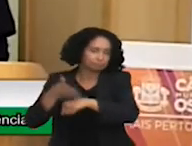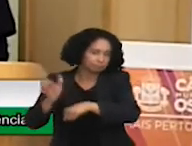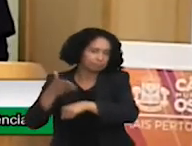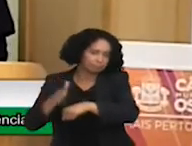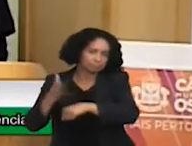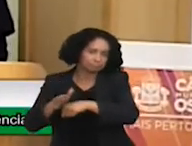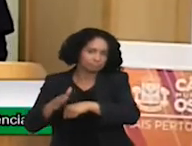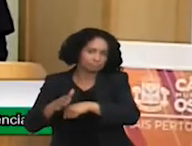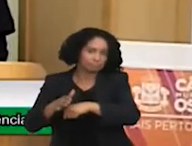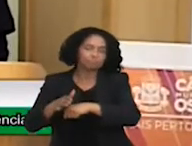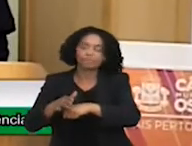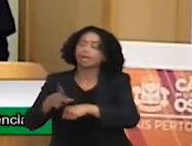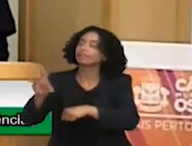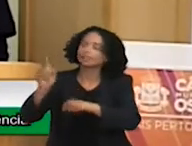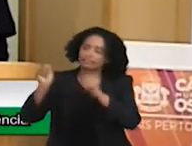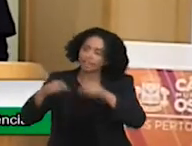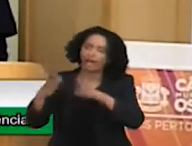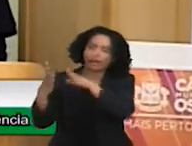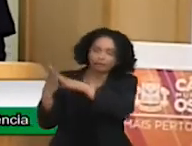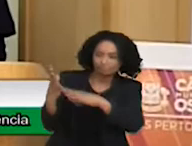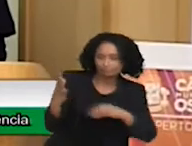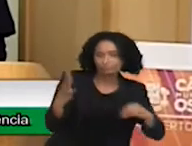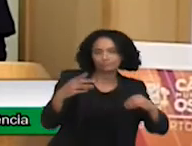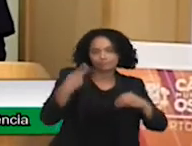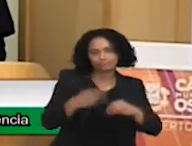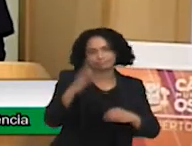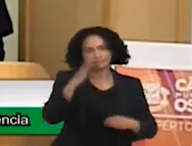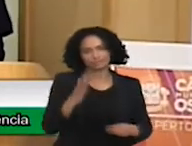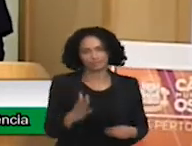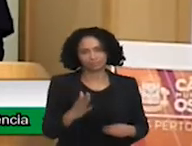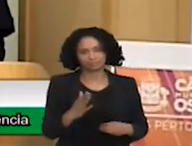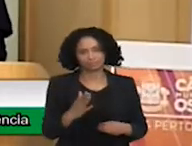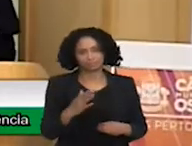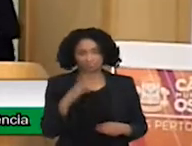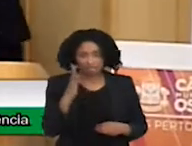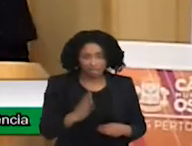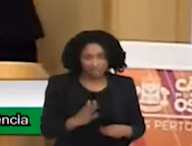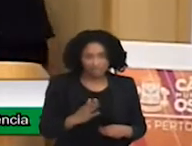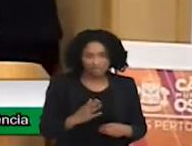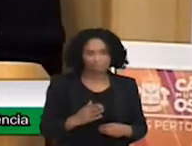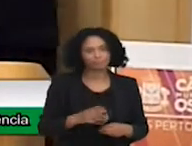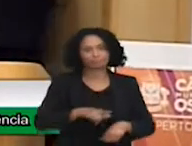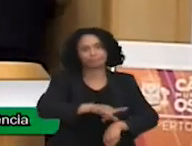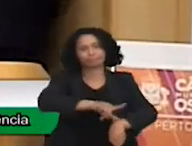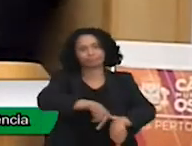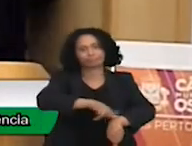mundialmente. O Brasil está atrasado 20 anos, gente. Obrigada.